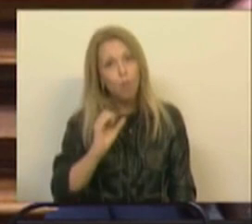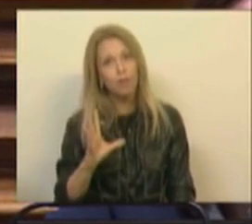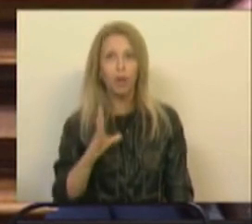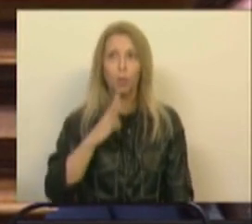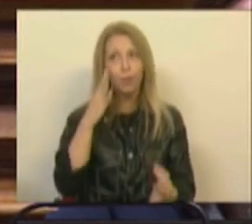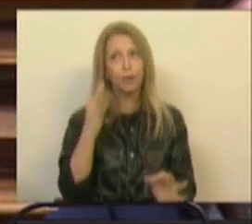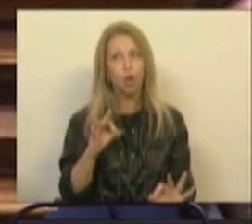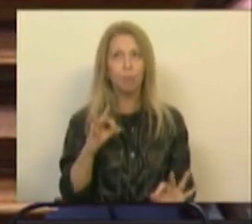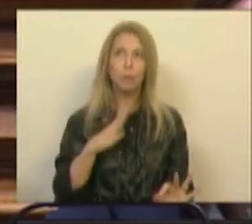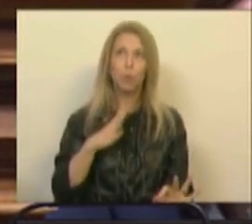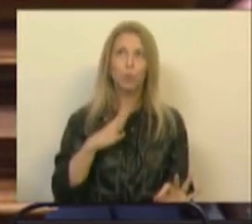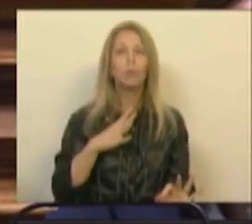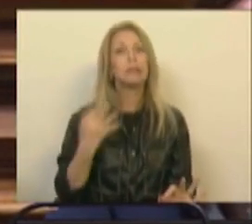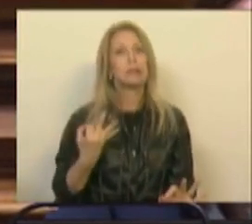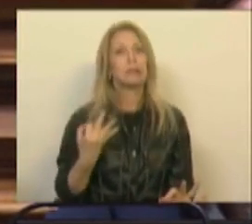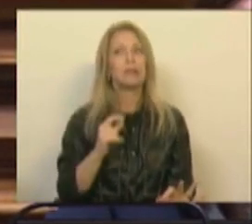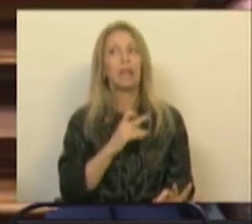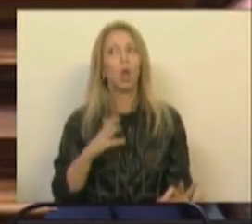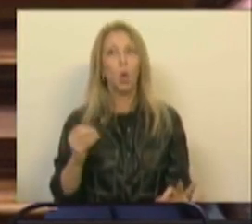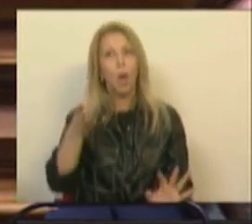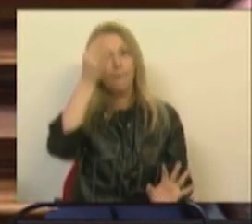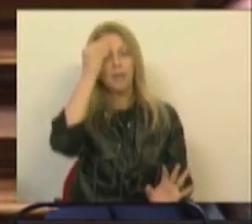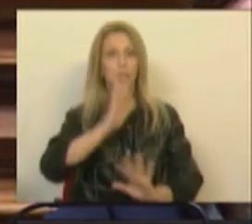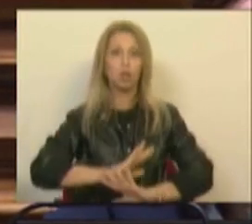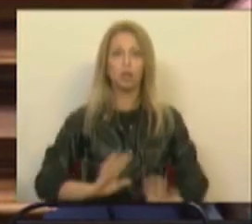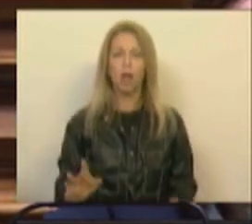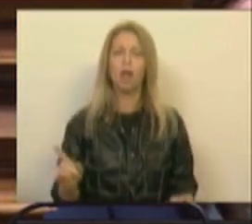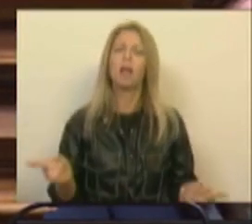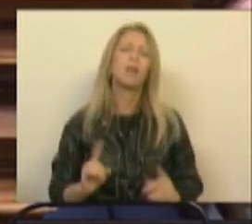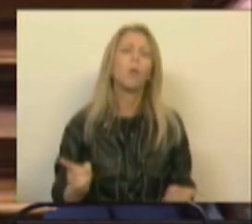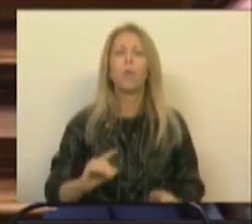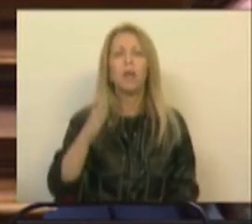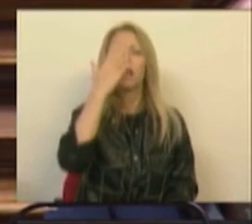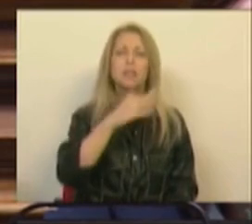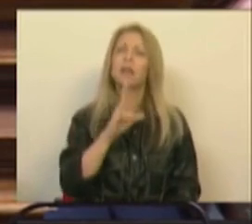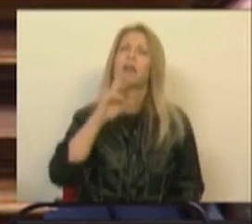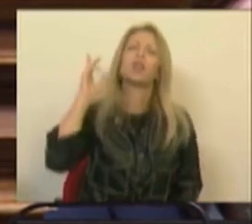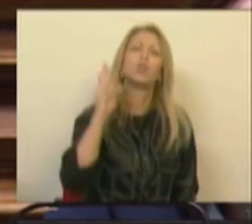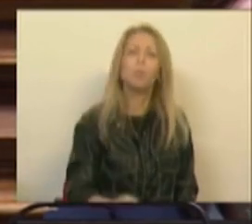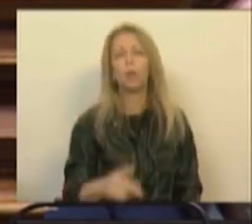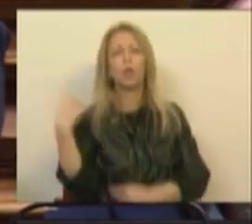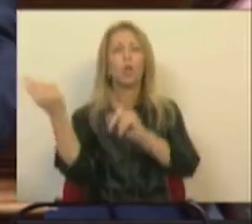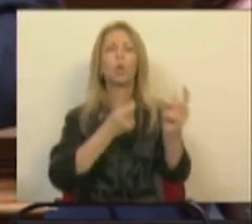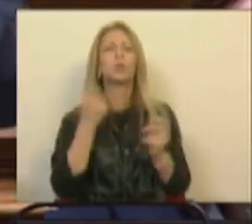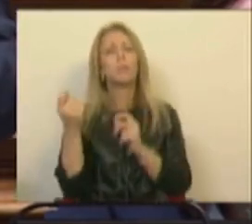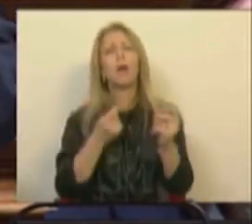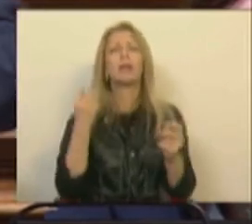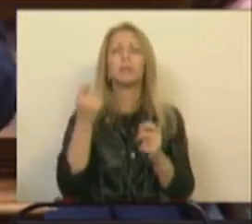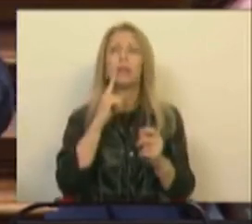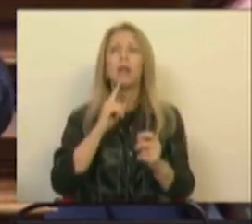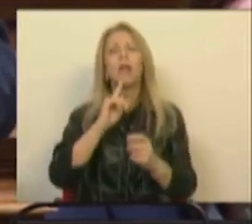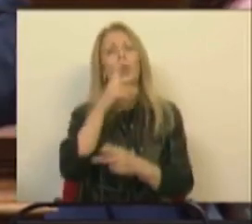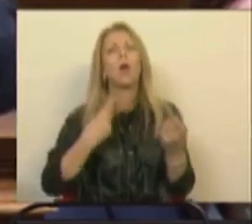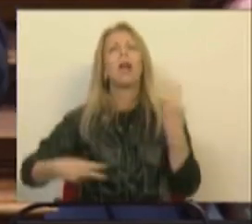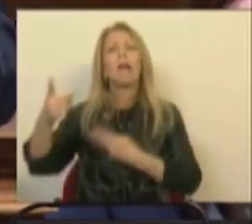aprender com os erros. Não é se responde num debate de moção de censura de maneira a demonstrar que